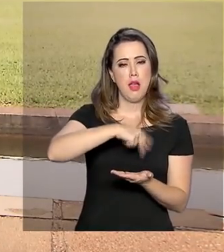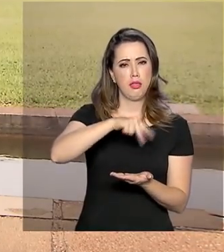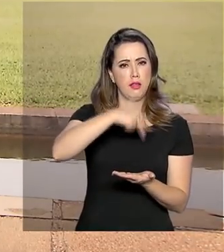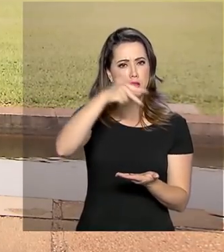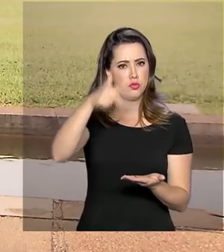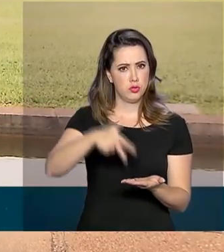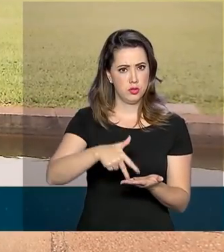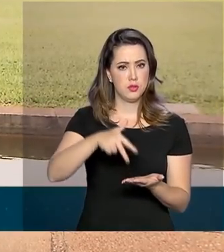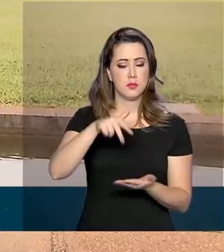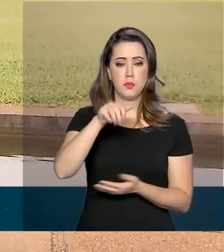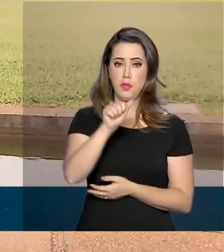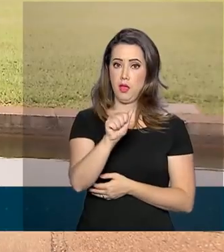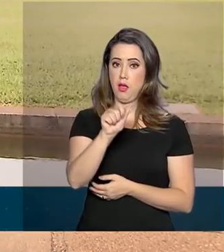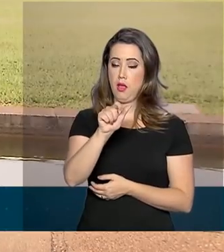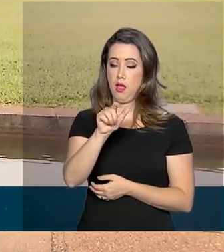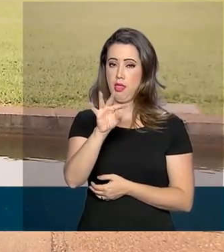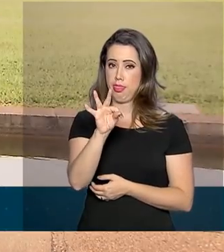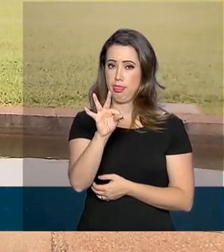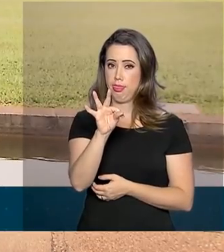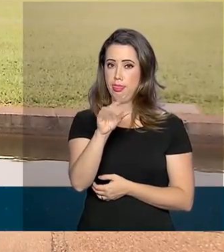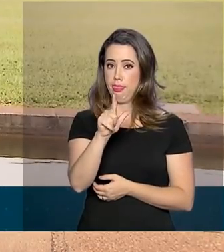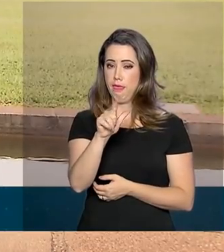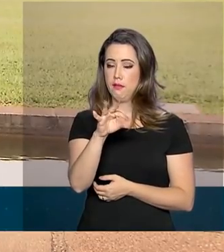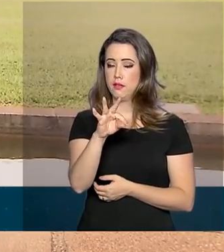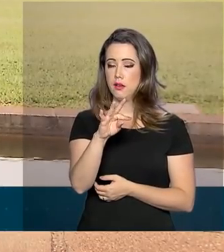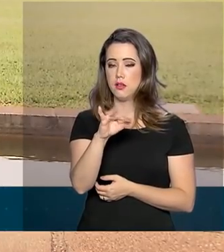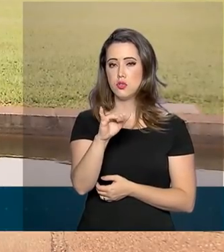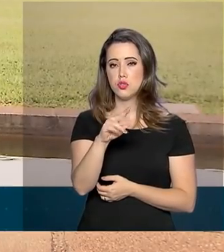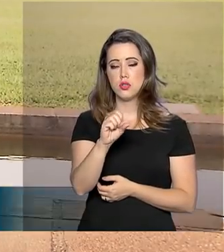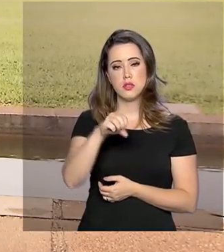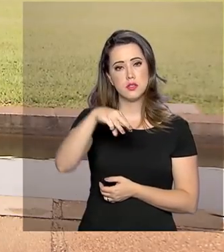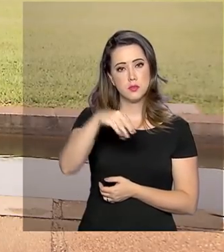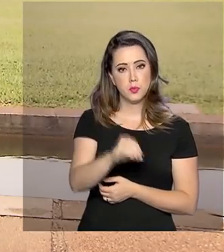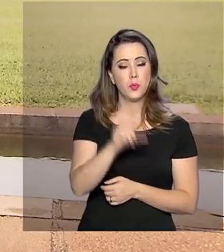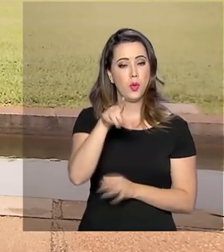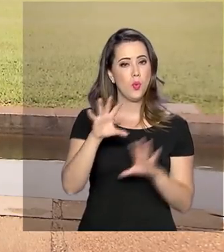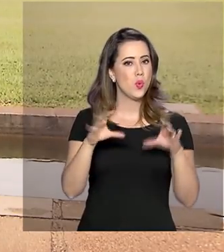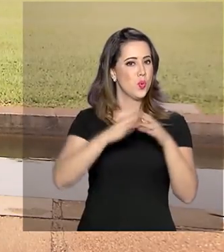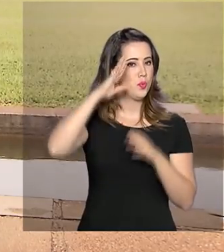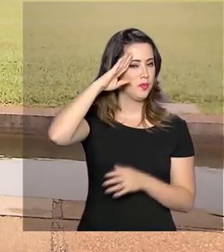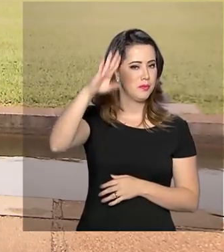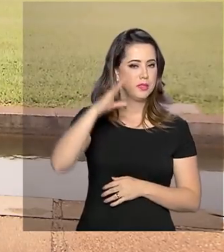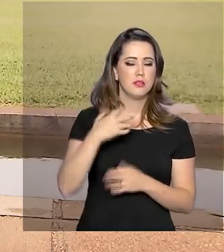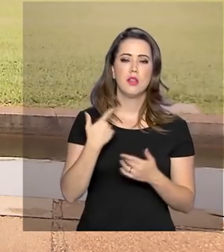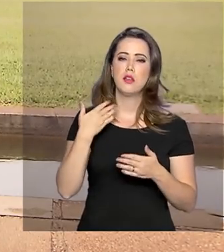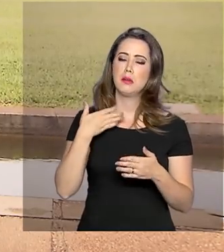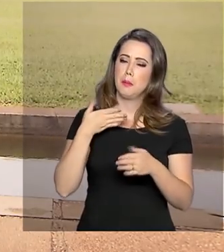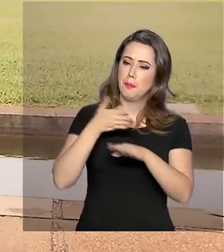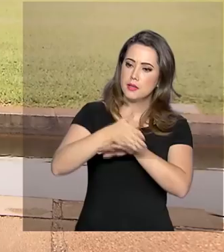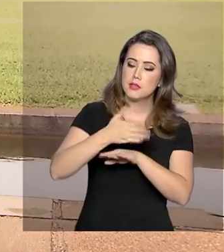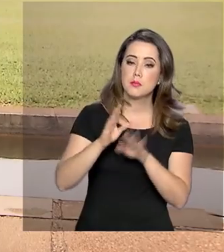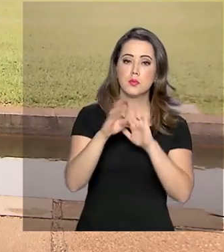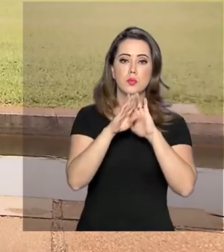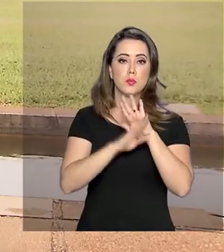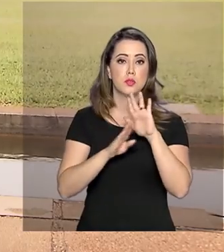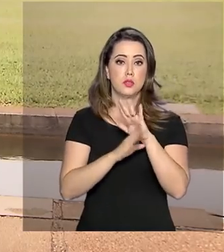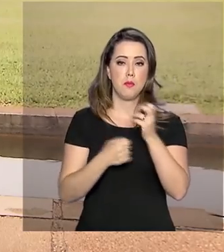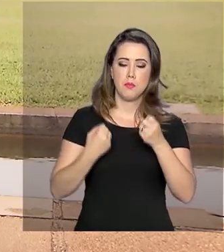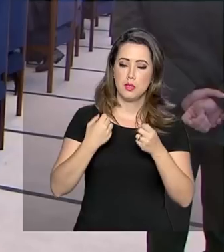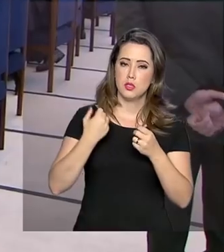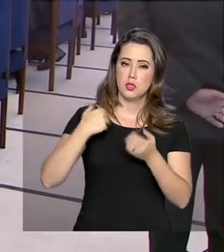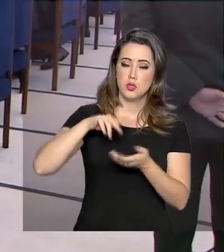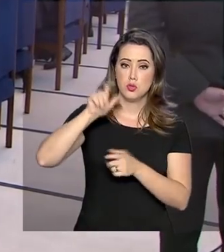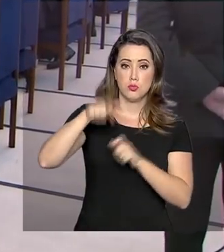integrantes da equipe masculina de revezamento são militares que participam do programa Atletas de Alto Rendimento do Ministério da